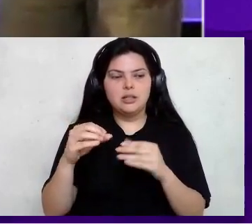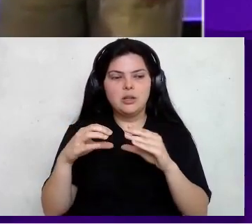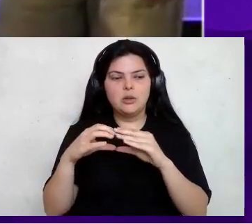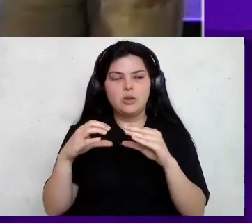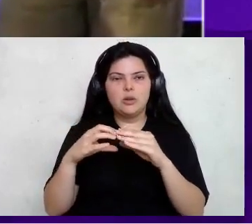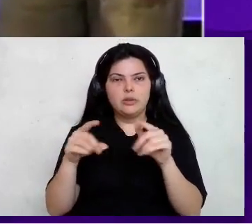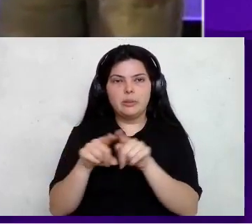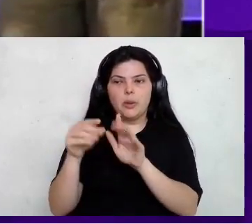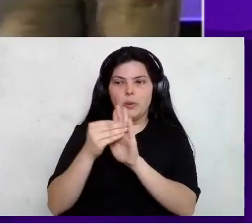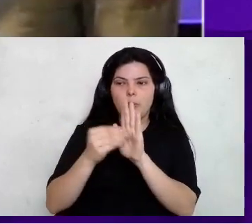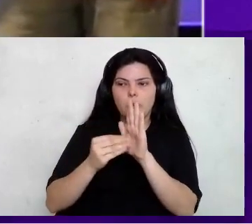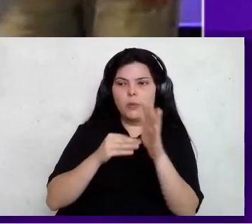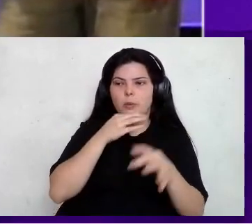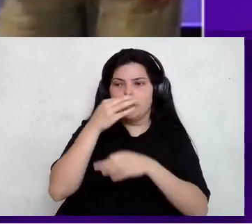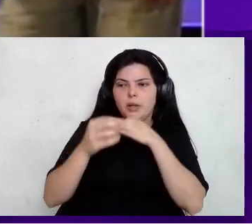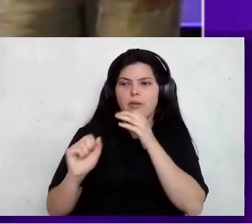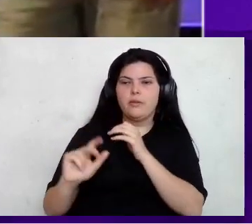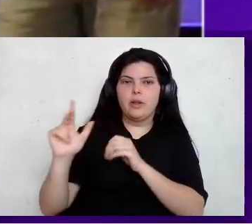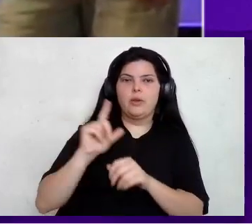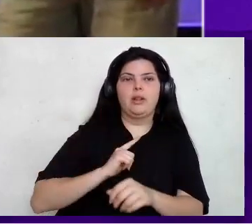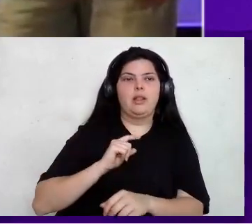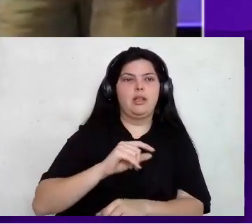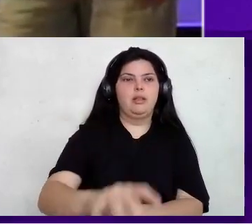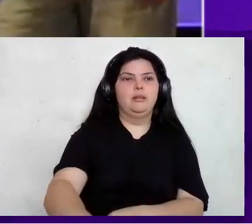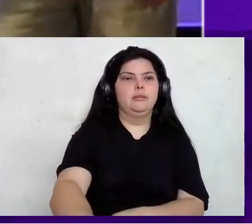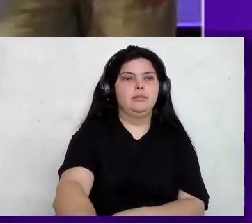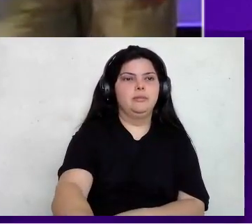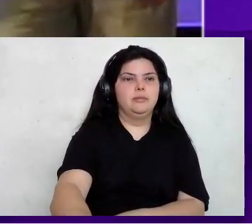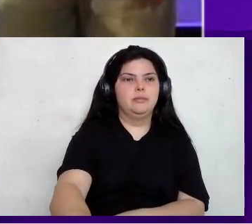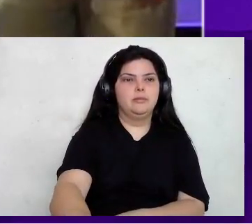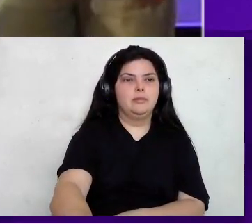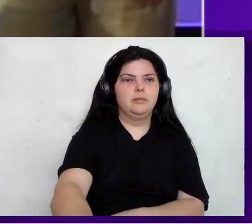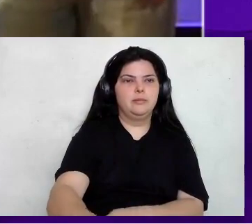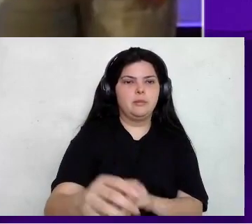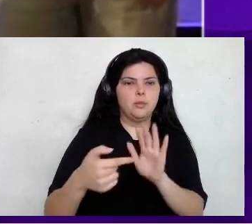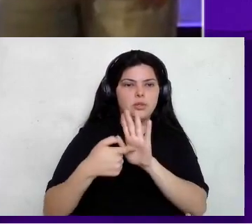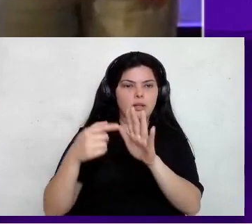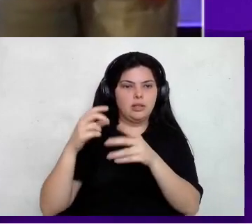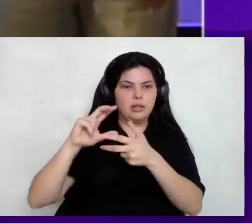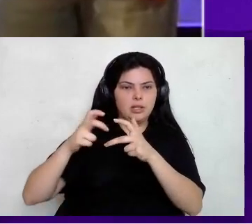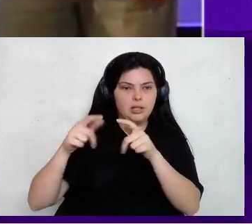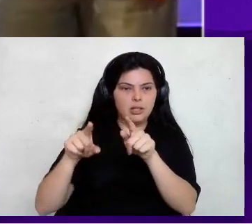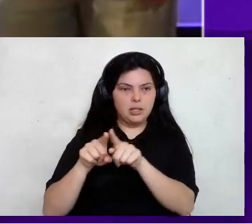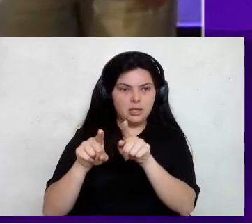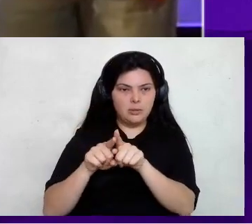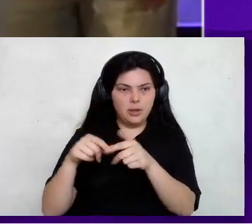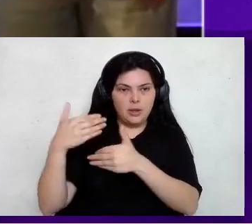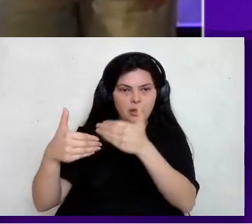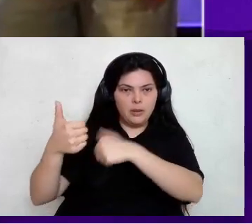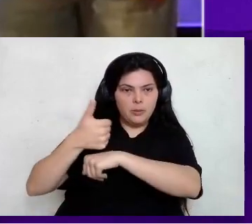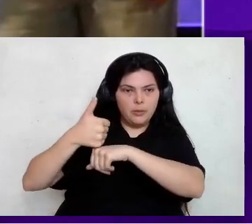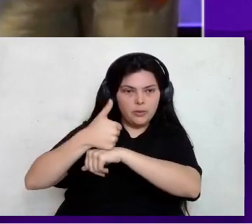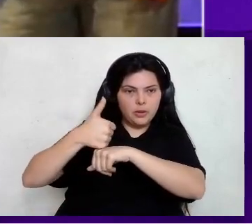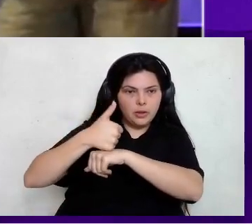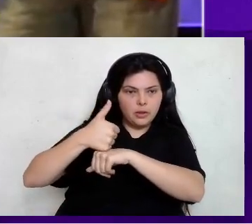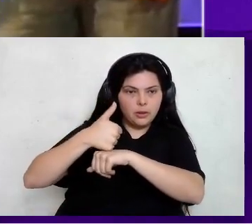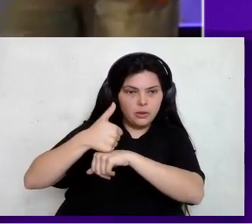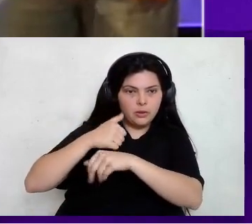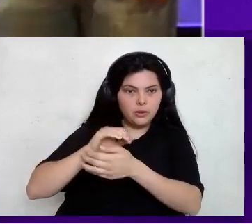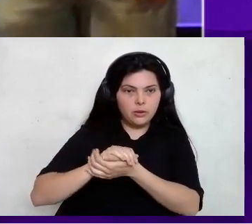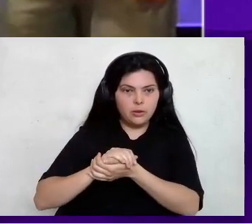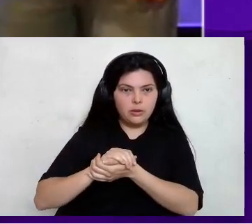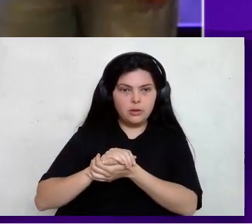visão e valor que vocês têm trazido para o TDC, colaborando no crescimento profissional de centenas, milhares de pessoas